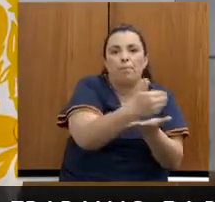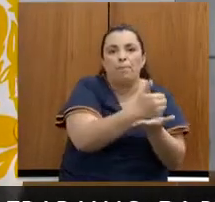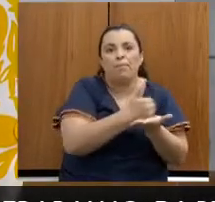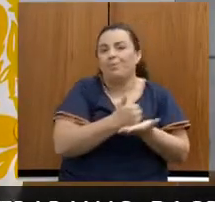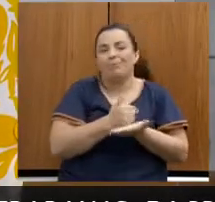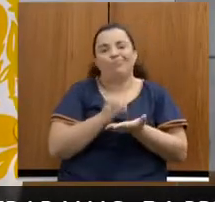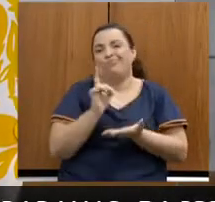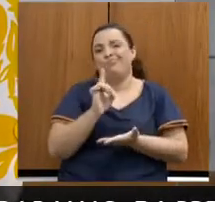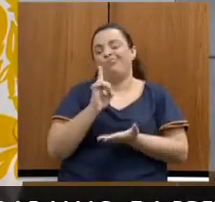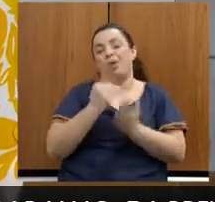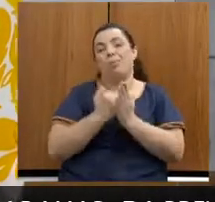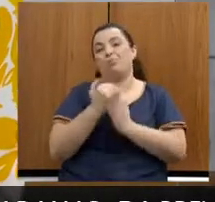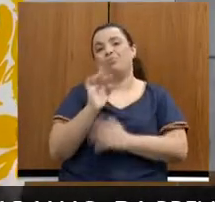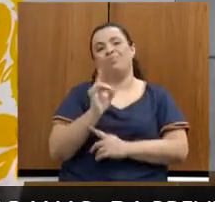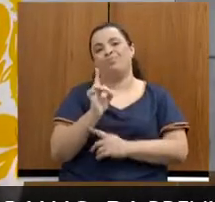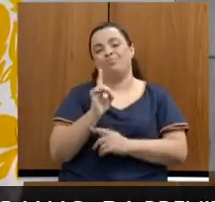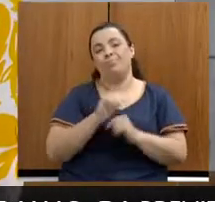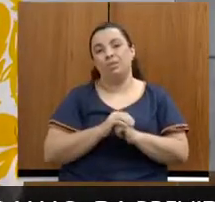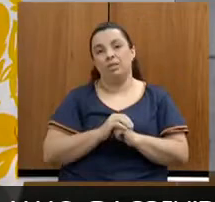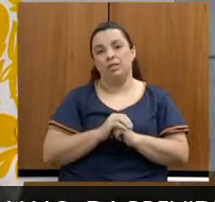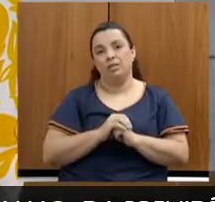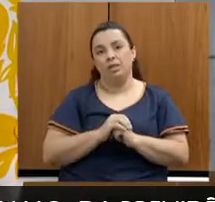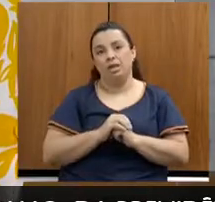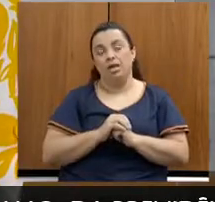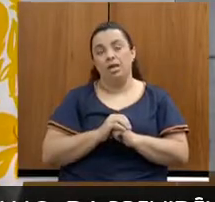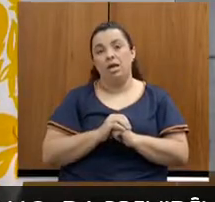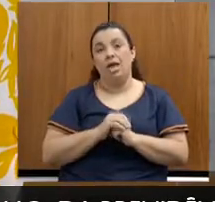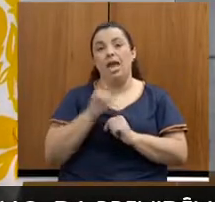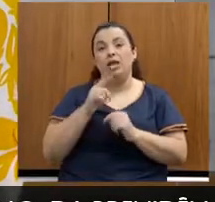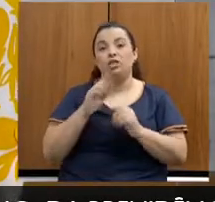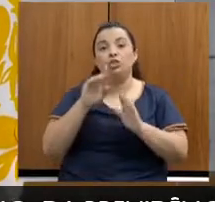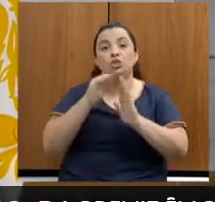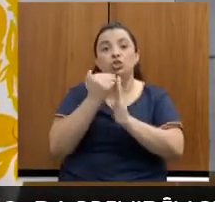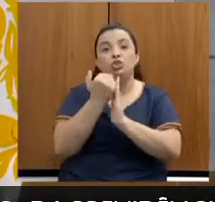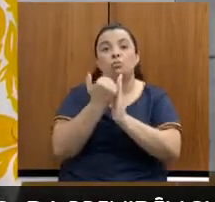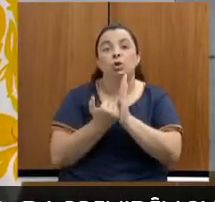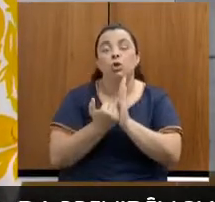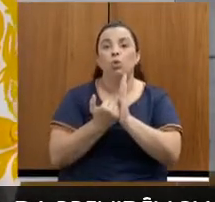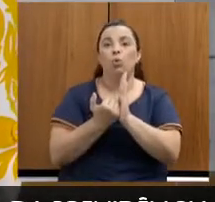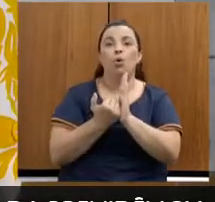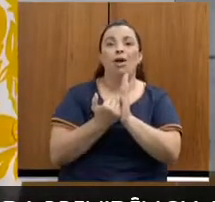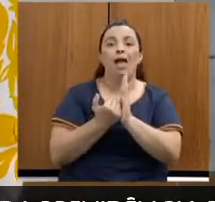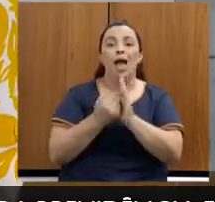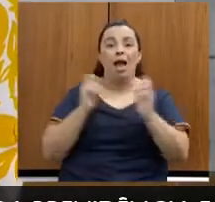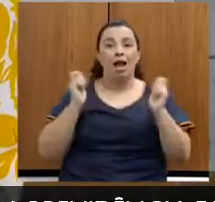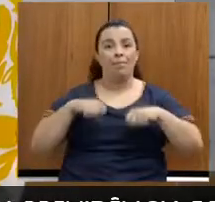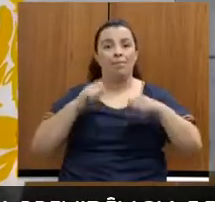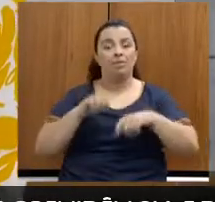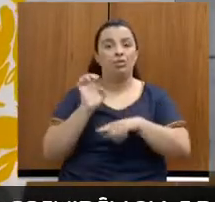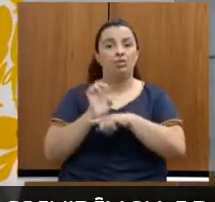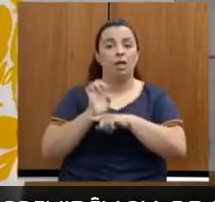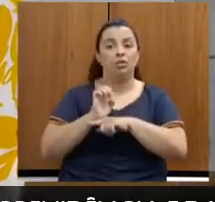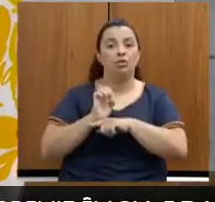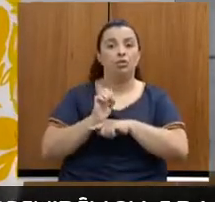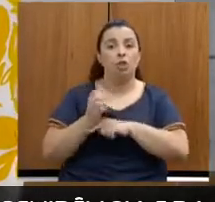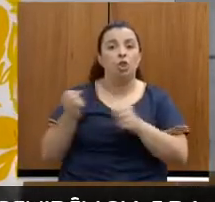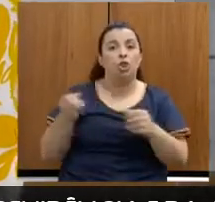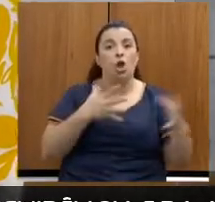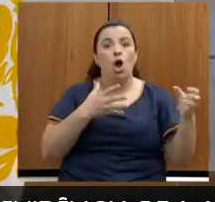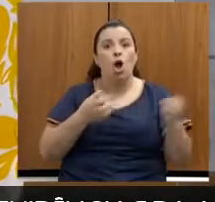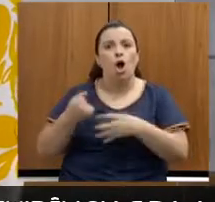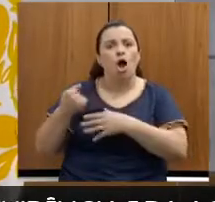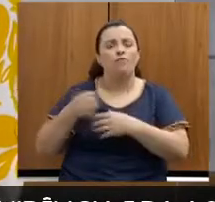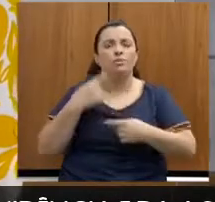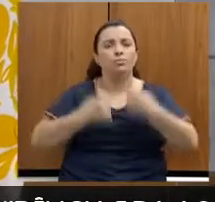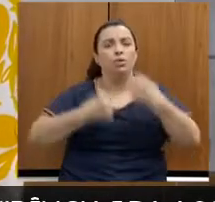a capacidade do Estado de promover políticas de desenvolvimento e de fazer políticas públicas. Já foi testado, o